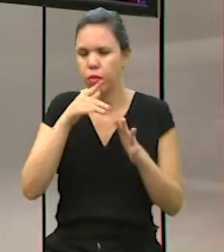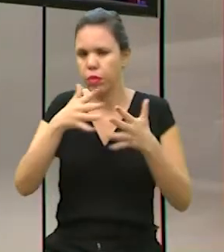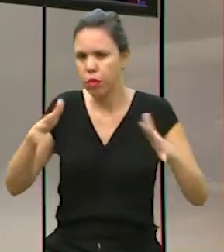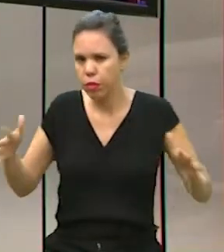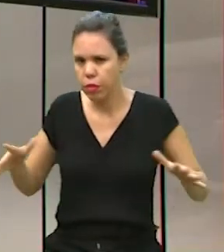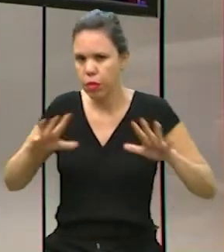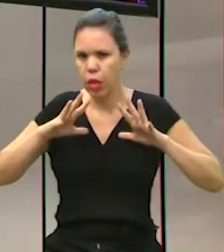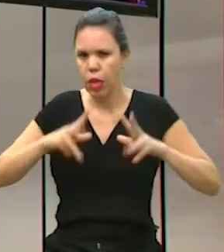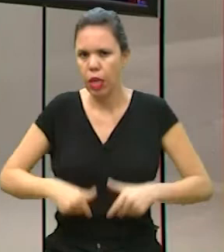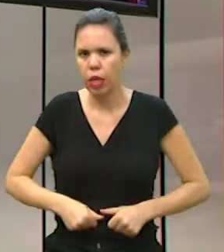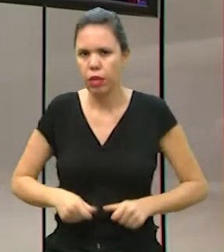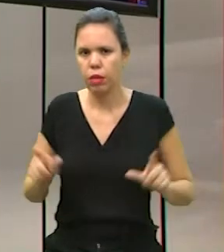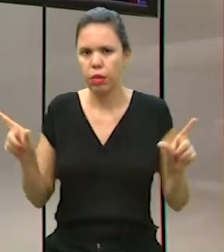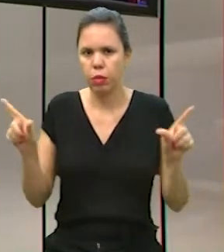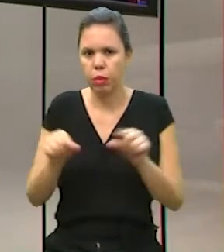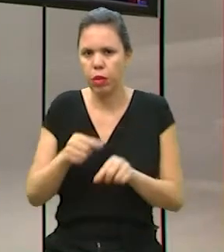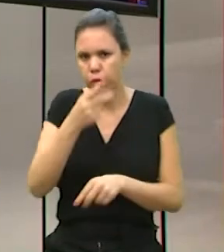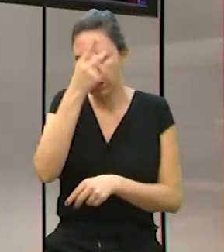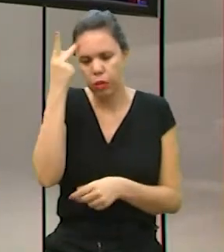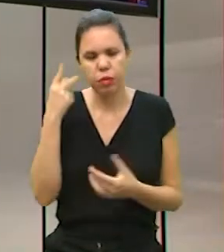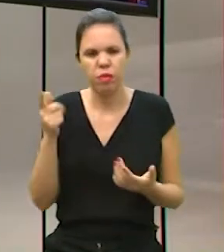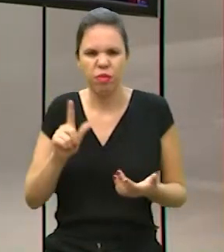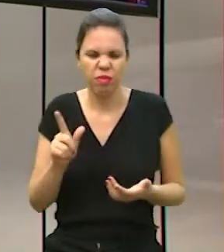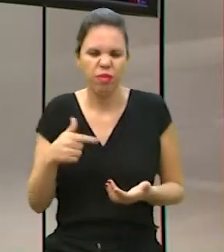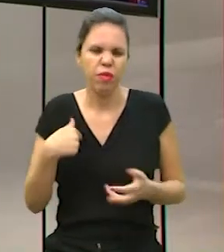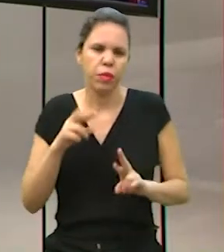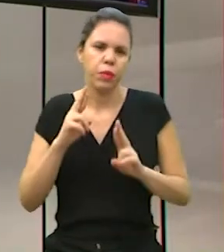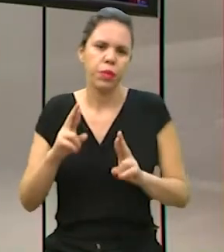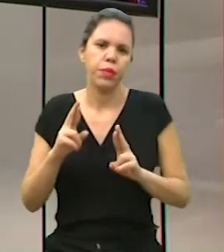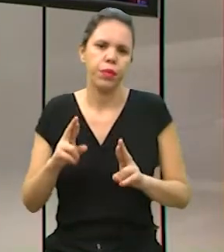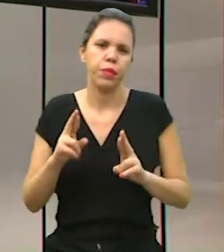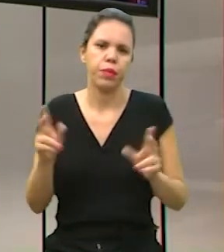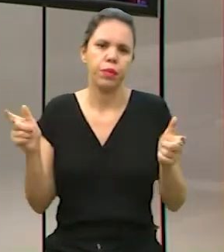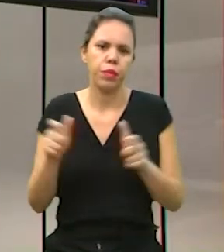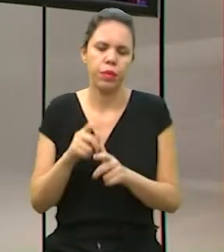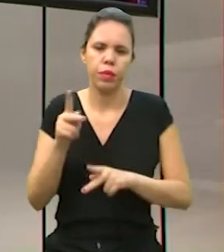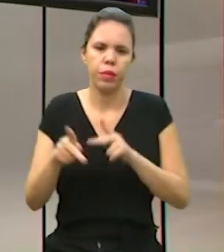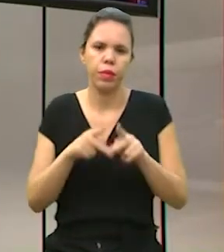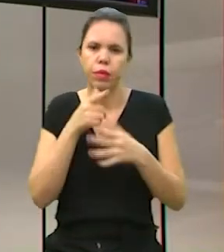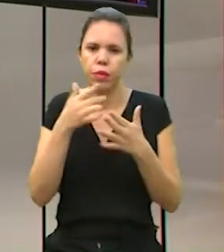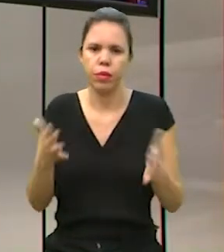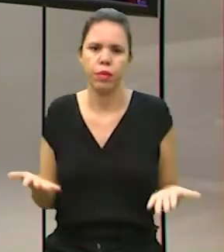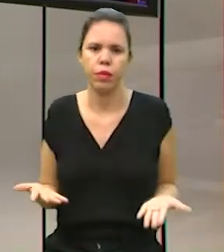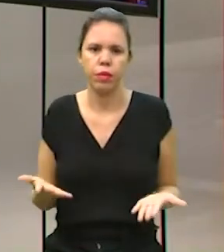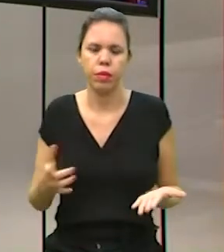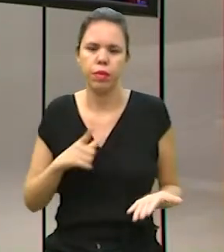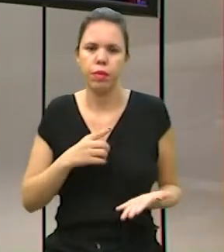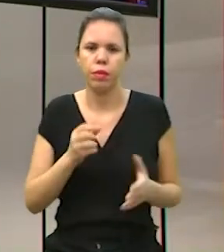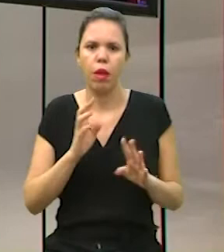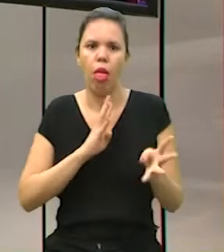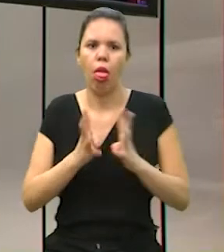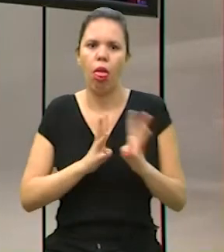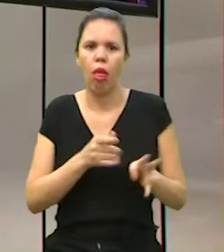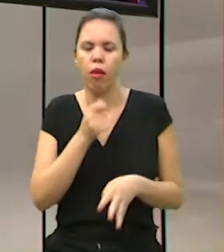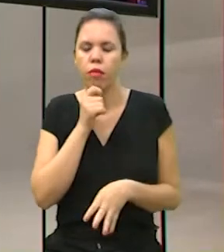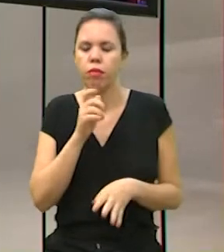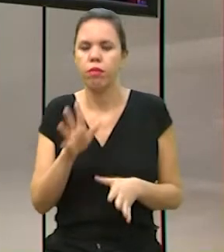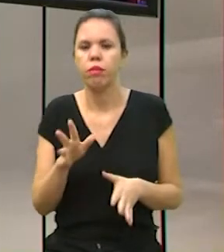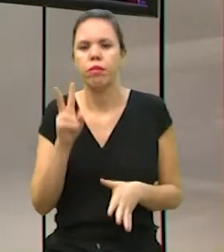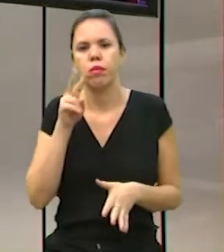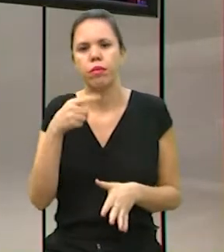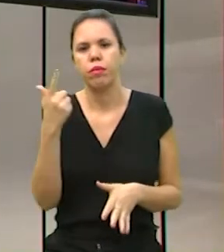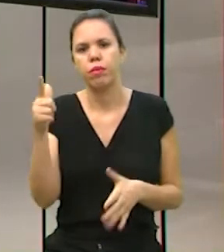mares mais limpos, com menos gente, quer dizer, é isso que a gente esperaria, né? Ver menos gente na área dos mares, mas ainda tem muita aglomeração.